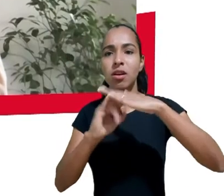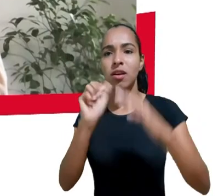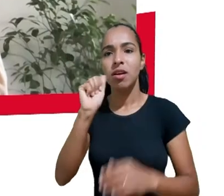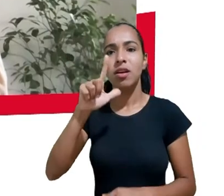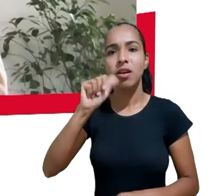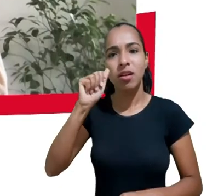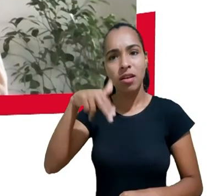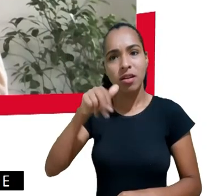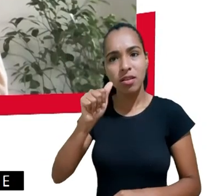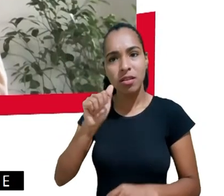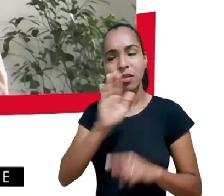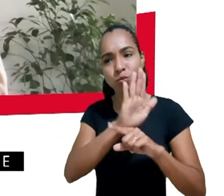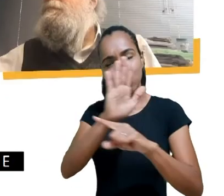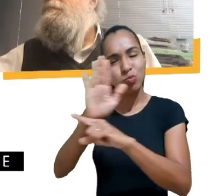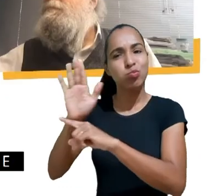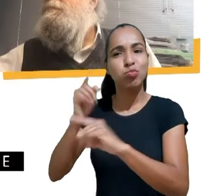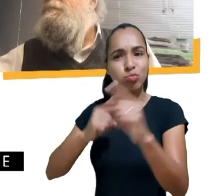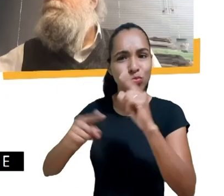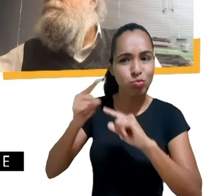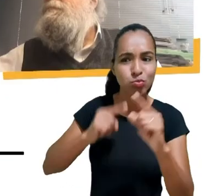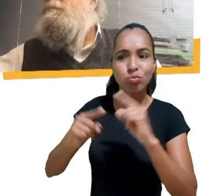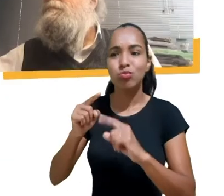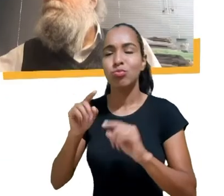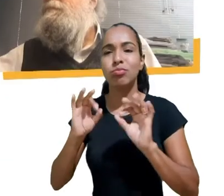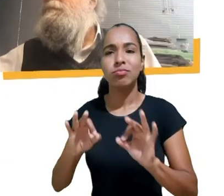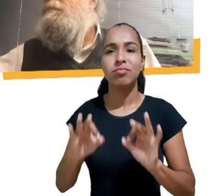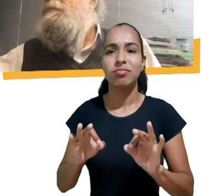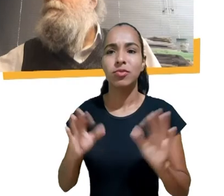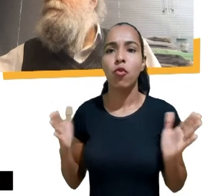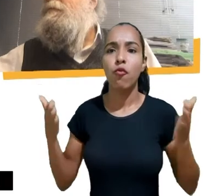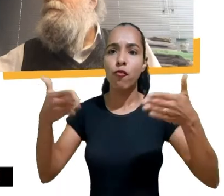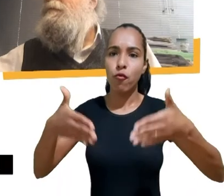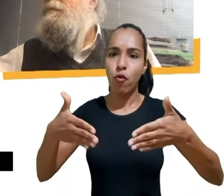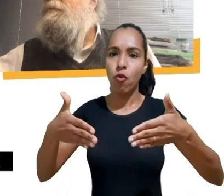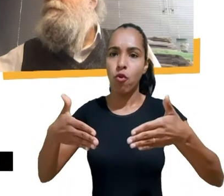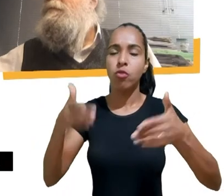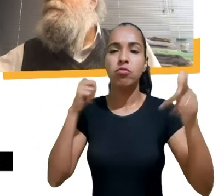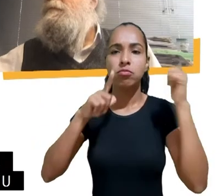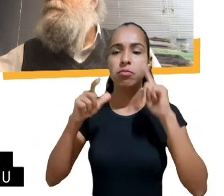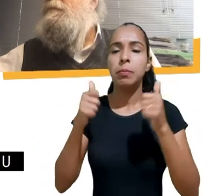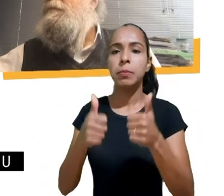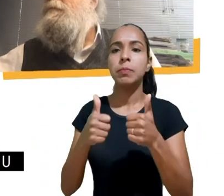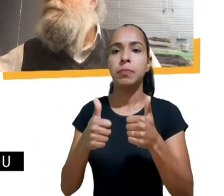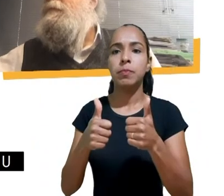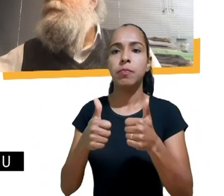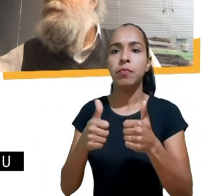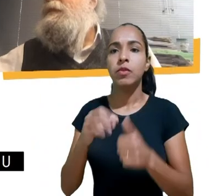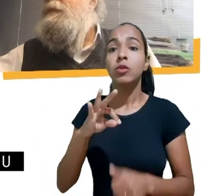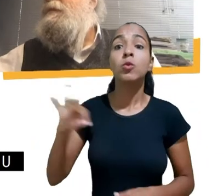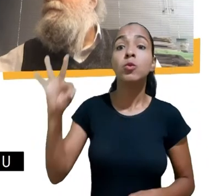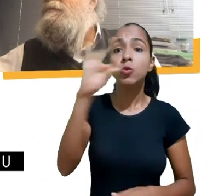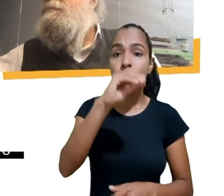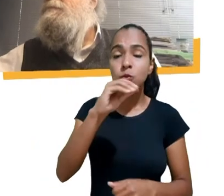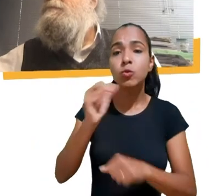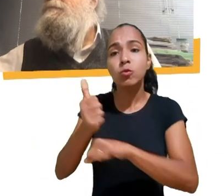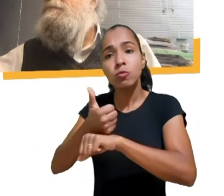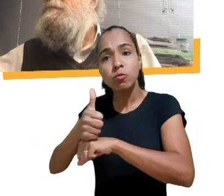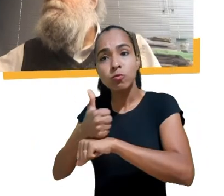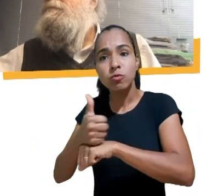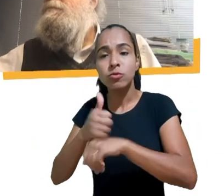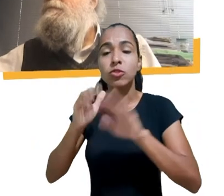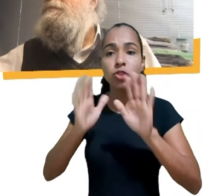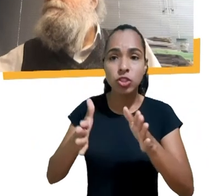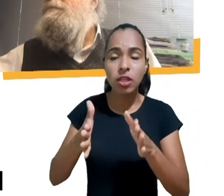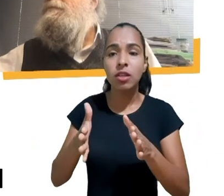para a realização deste fórum aproveito para fazer uma homenagem a todas e todos os profissionais que já passaram pelo Criança e Consumo ao longo desses 15